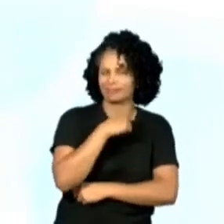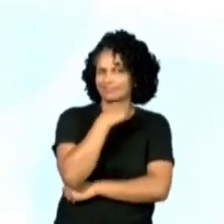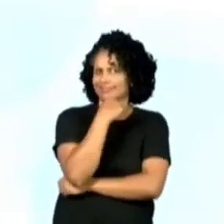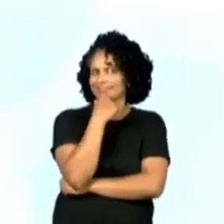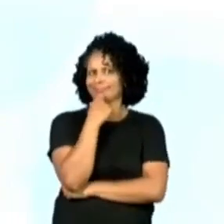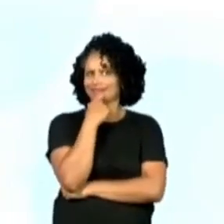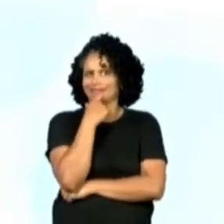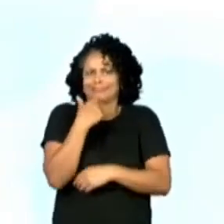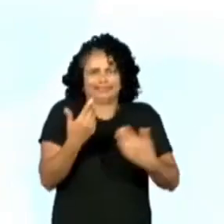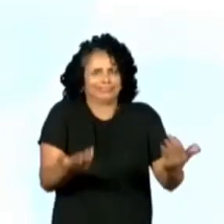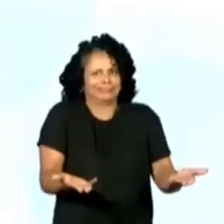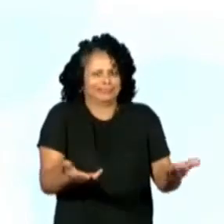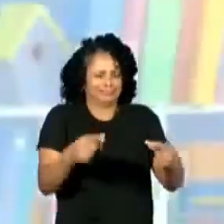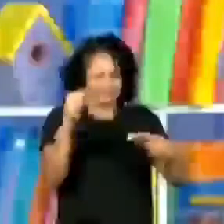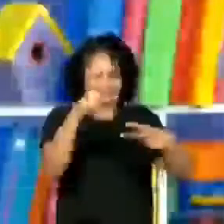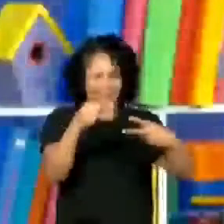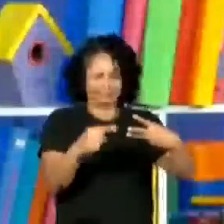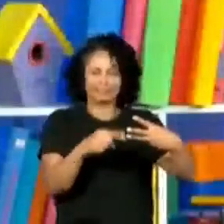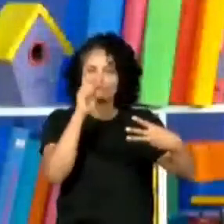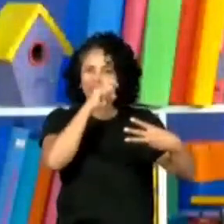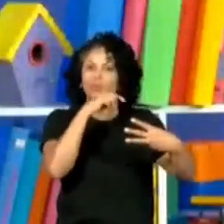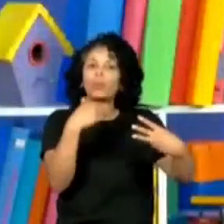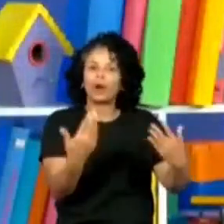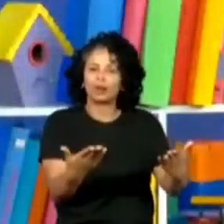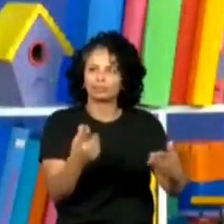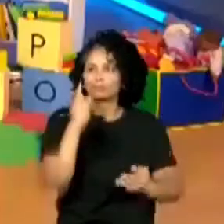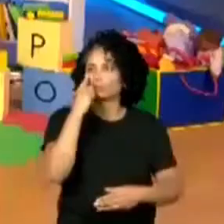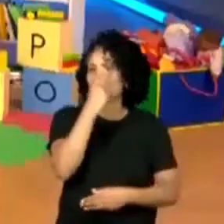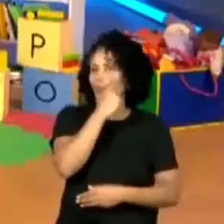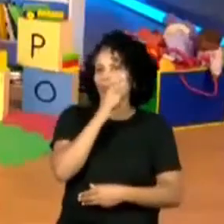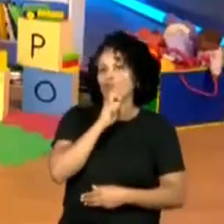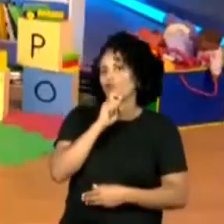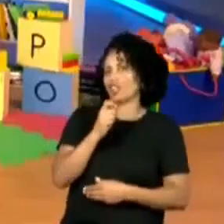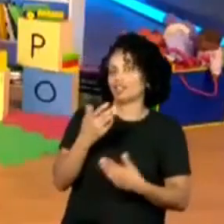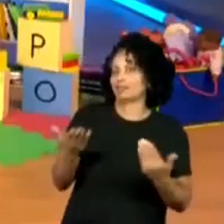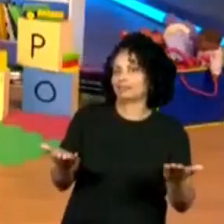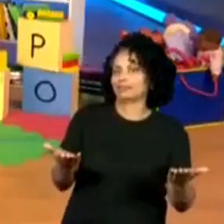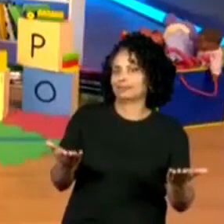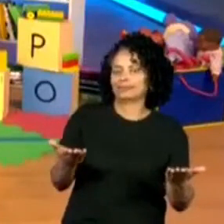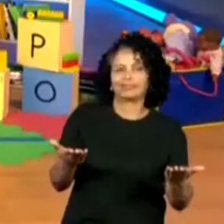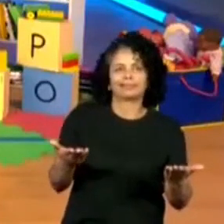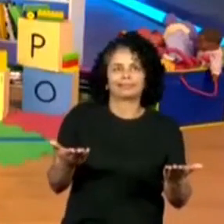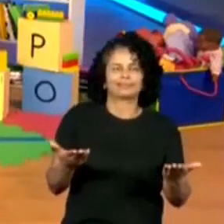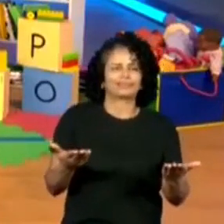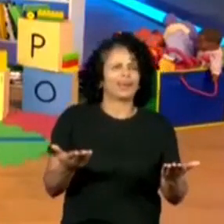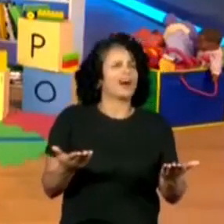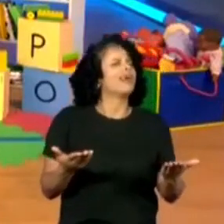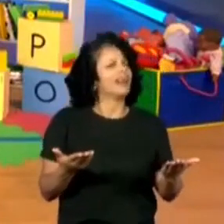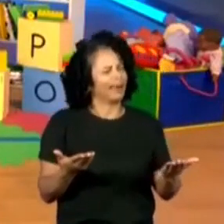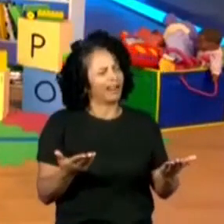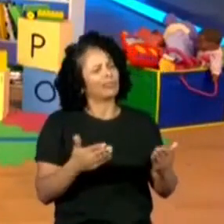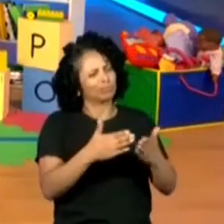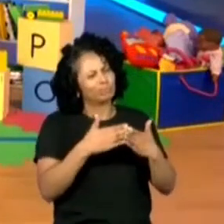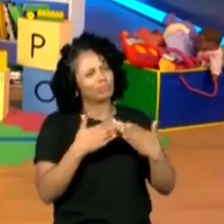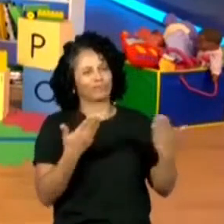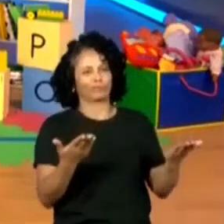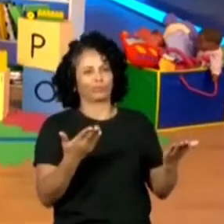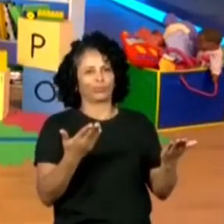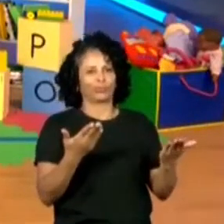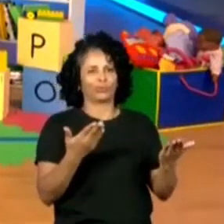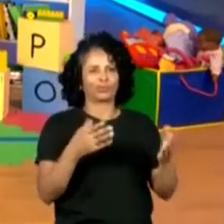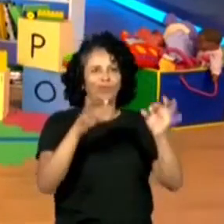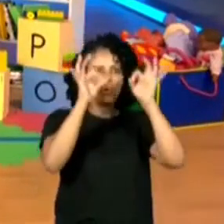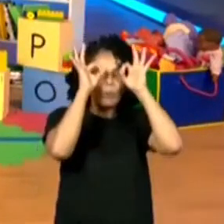qual é a mentira? Os olhos verdes. A bicha é tão mentirosa que está o quê? Na cara